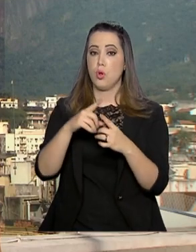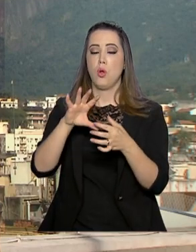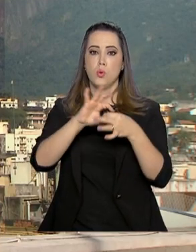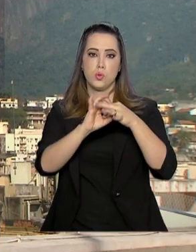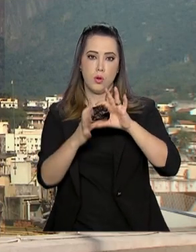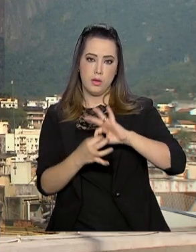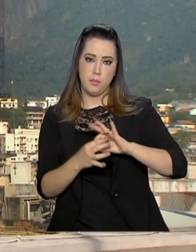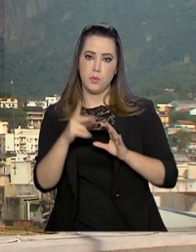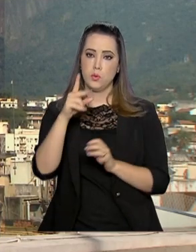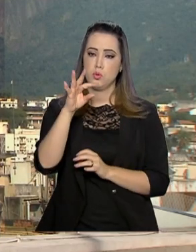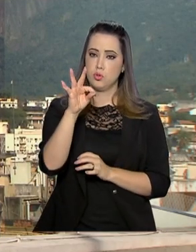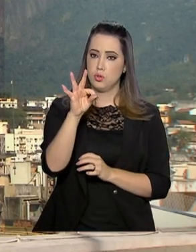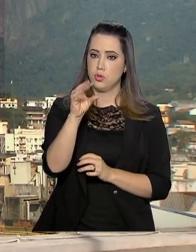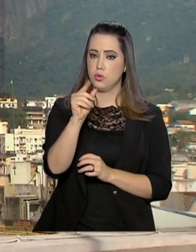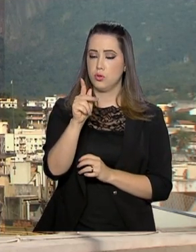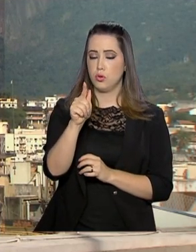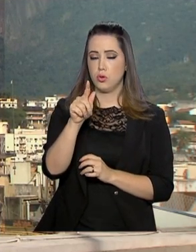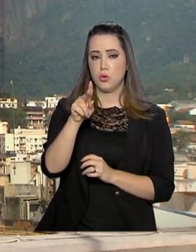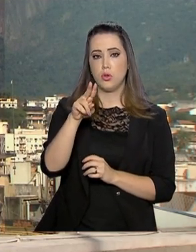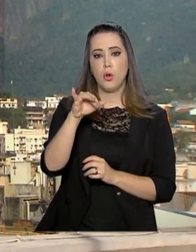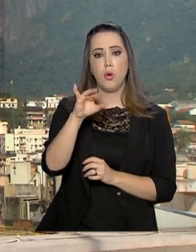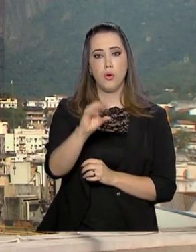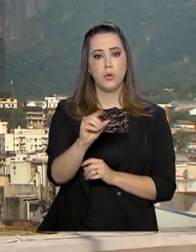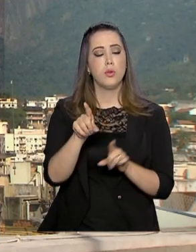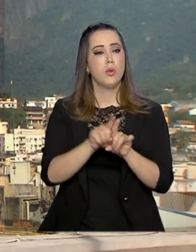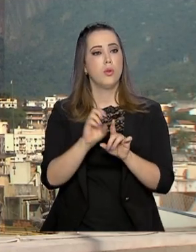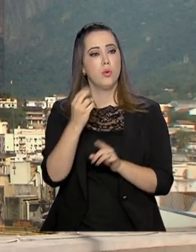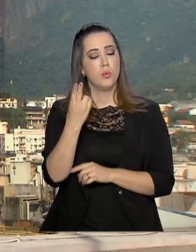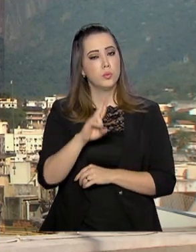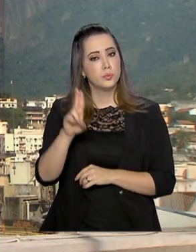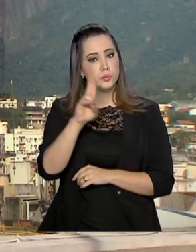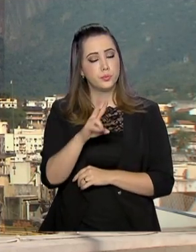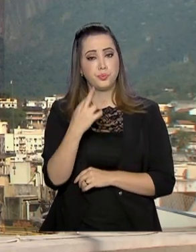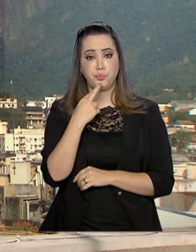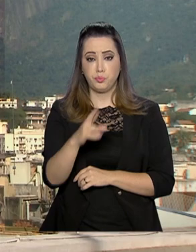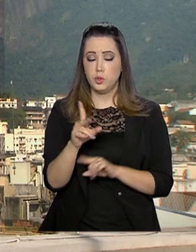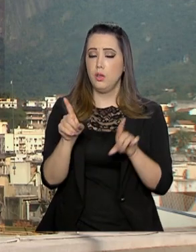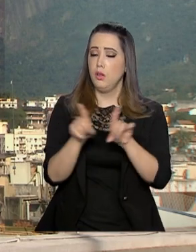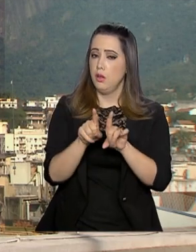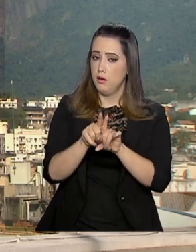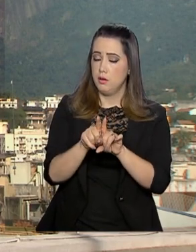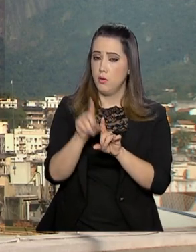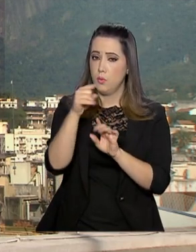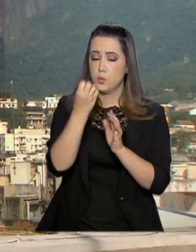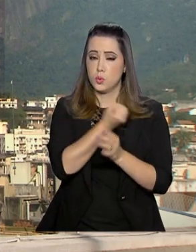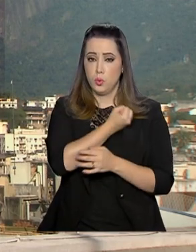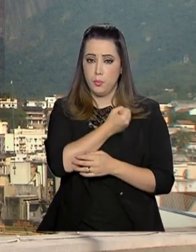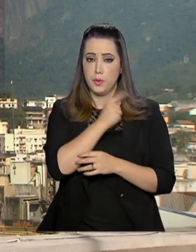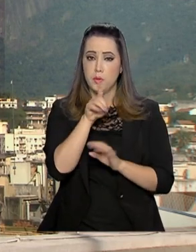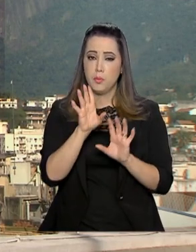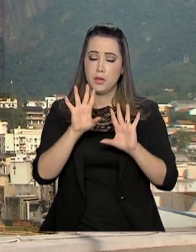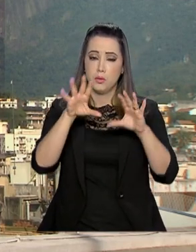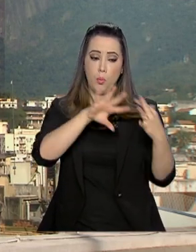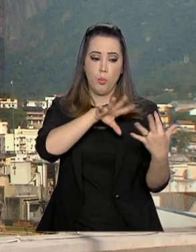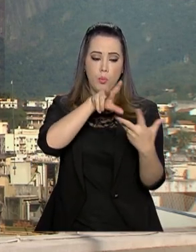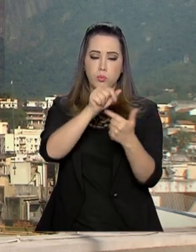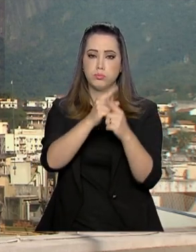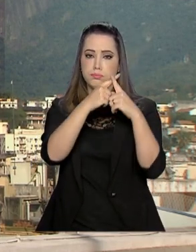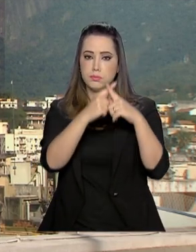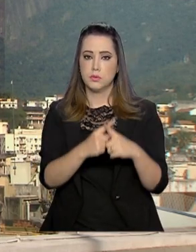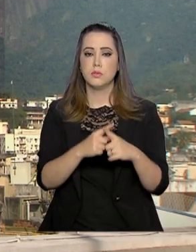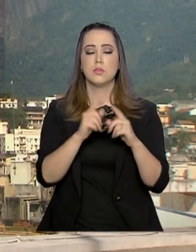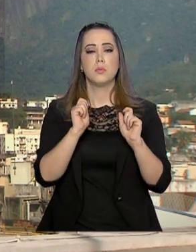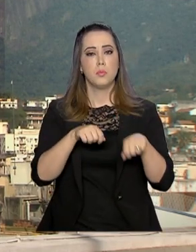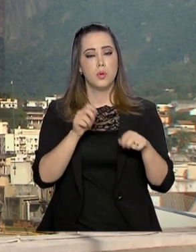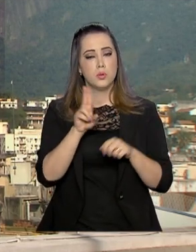garantir vagas diretas para os Jogos Olímpicos ou usar o resultado para contar pontos para o ranking mundial, que é classificatório para Tóquio.